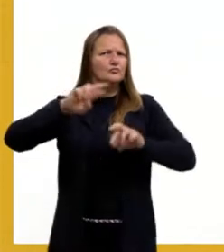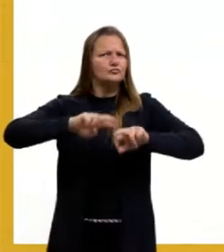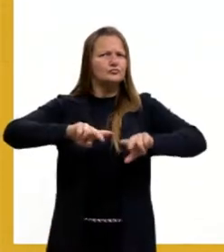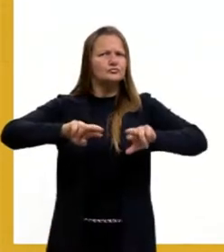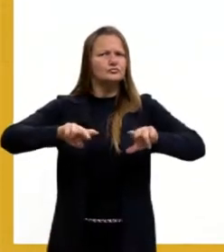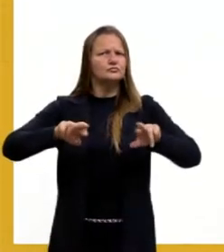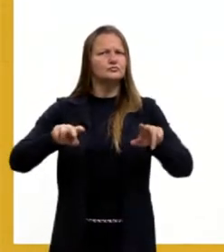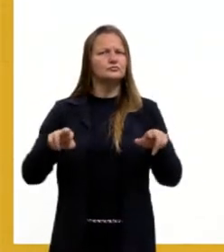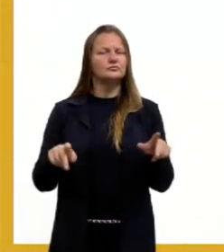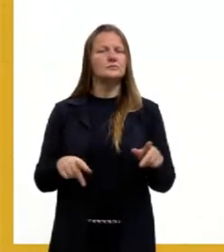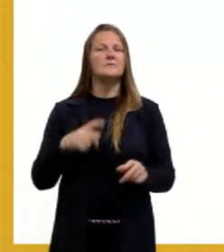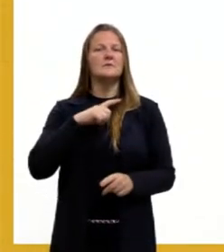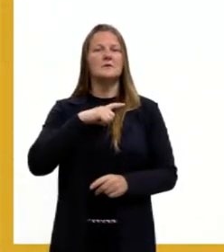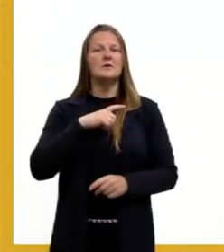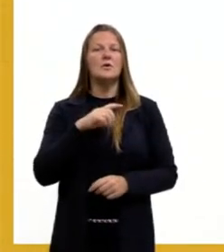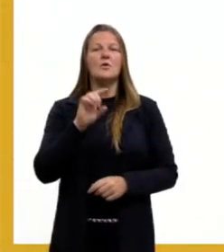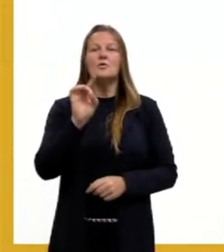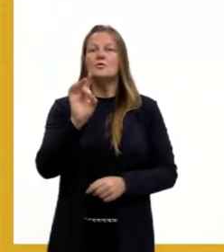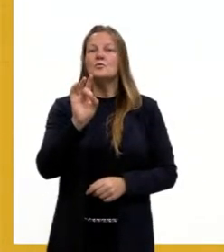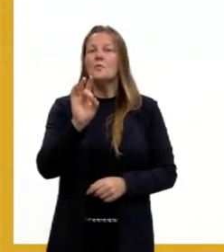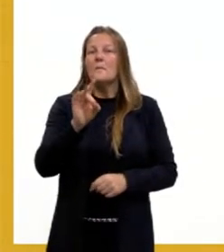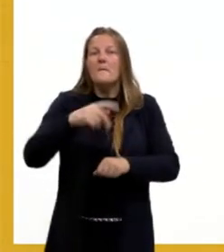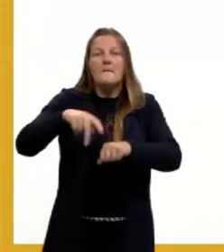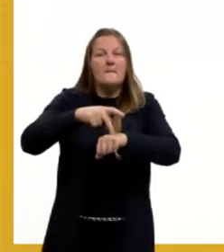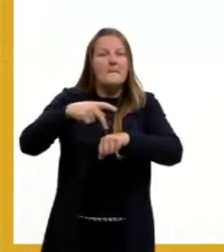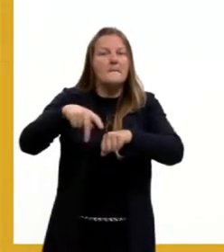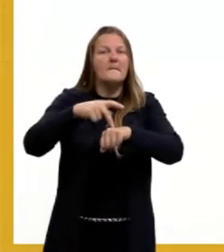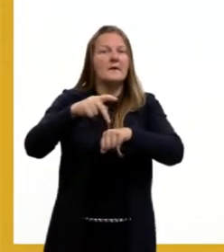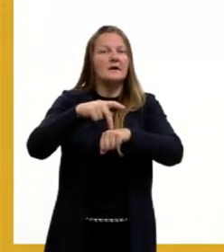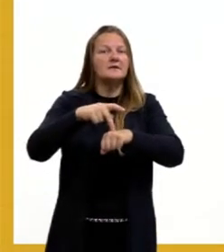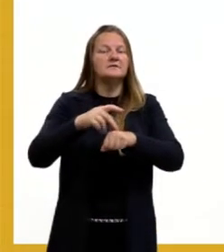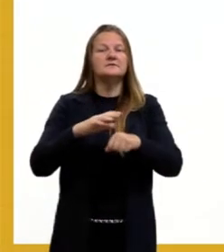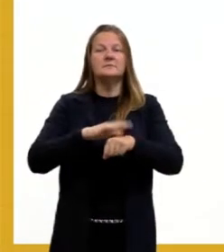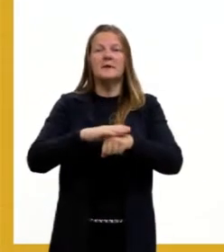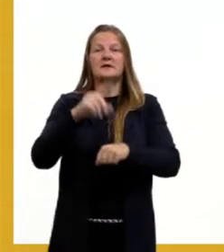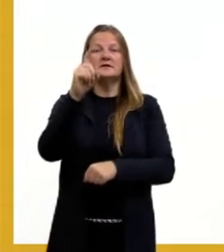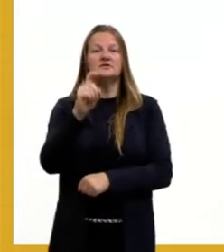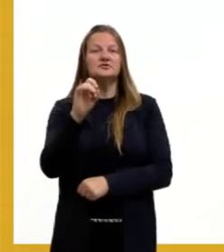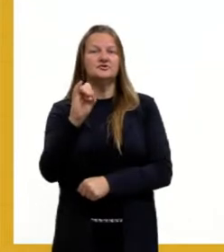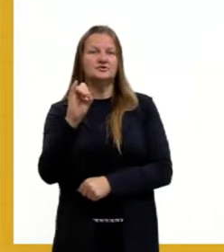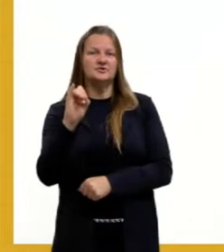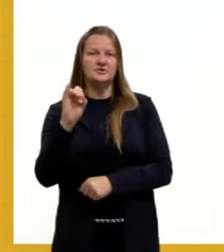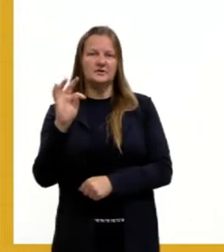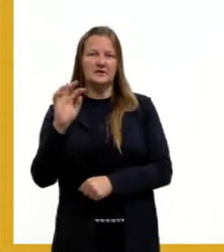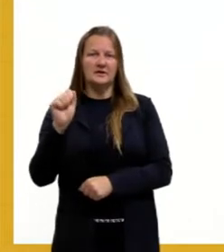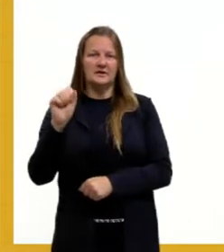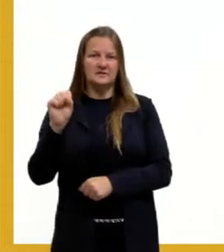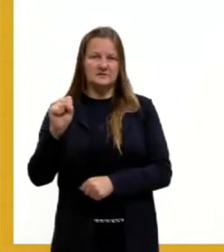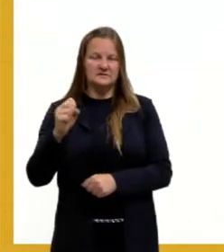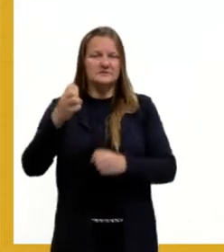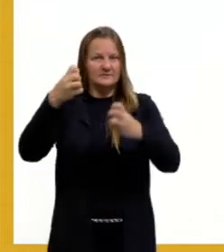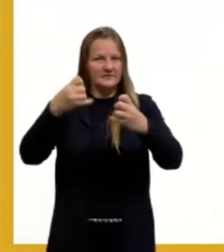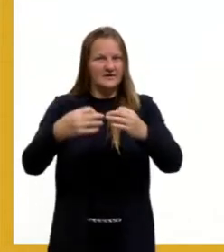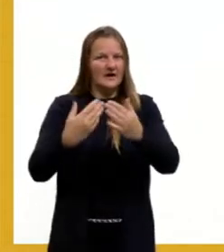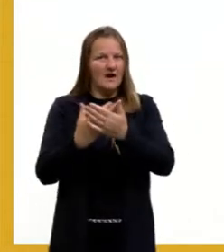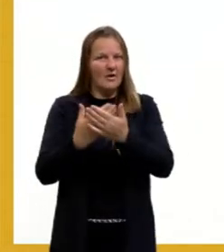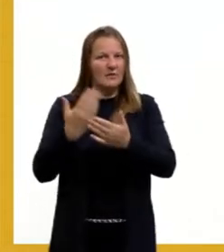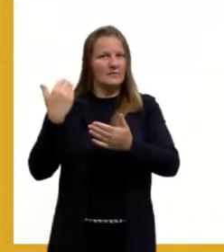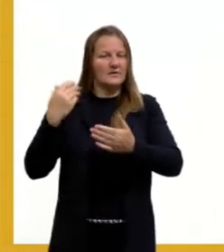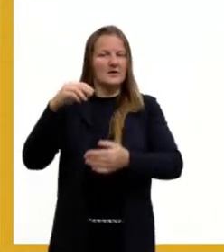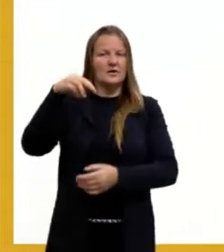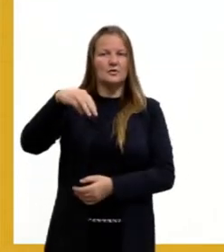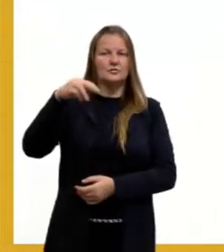tem, o Irã é o único, o único não, é o país né, majoritário, né, onde tem os xiítas, a gente já viu o que que é um xiíta e o que que é um sunita.